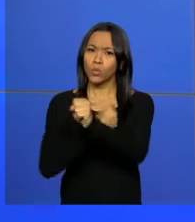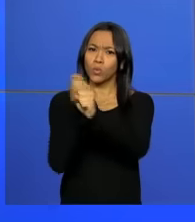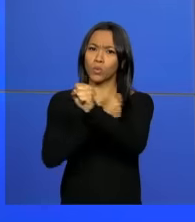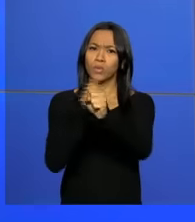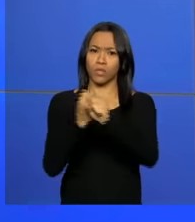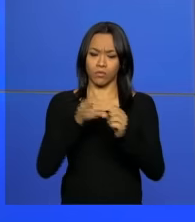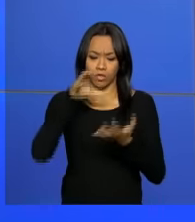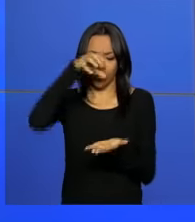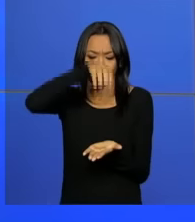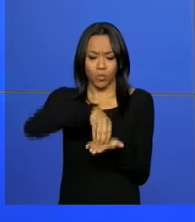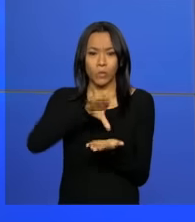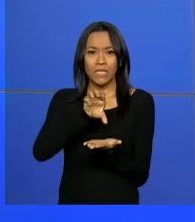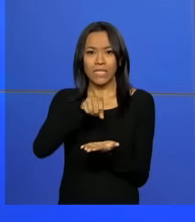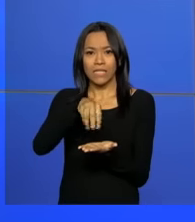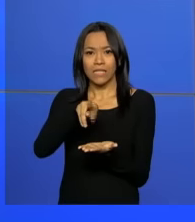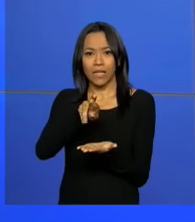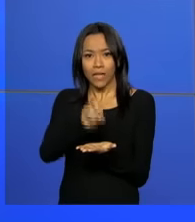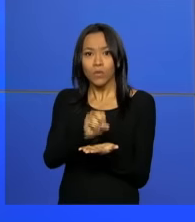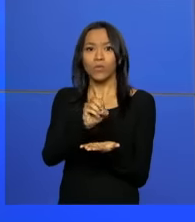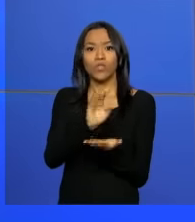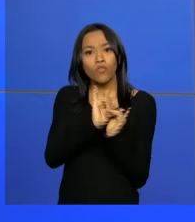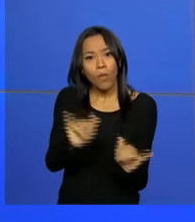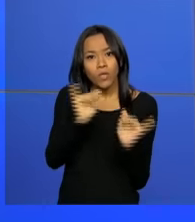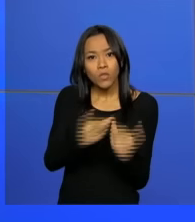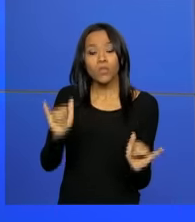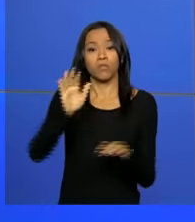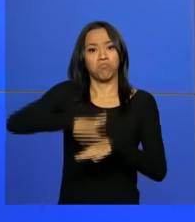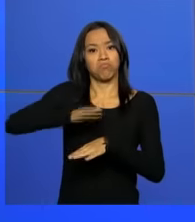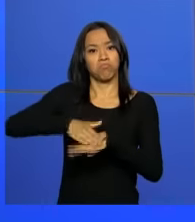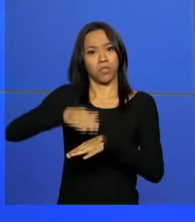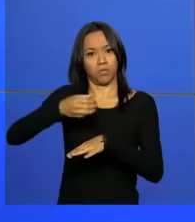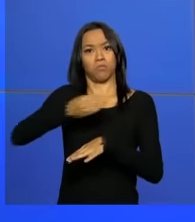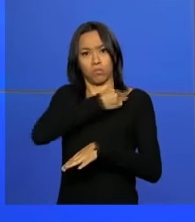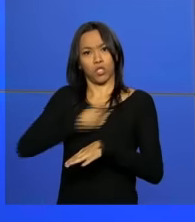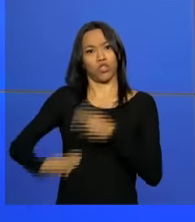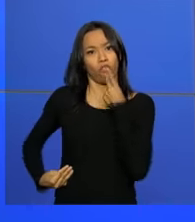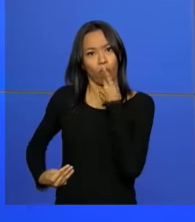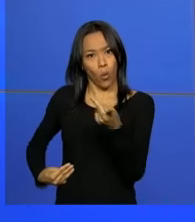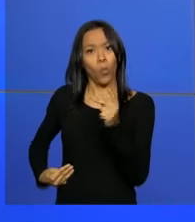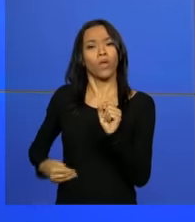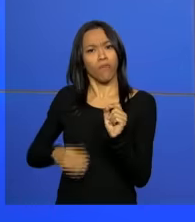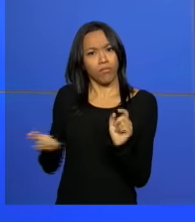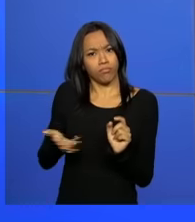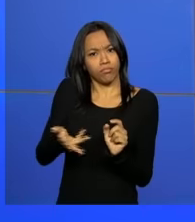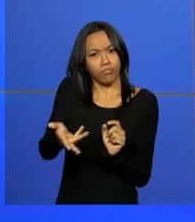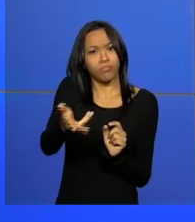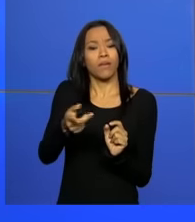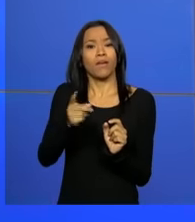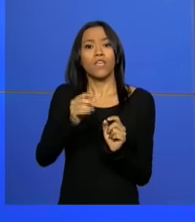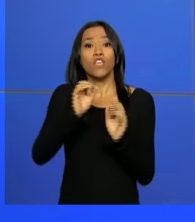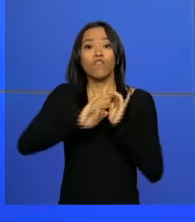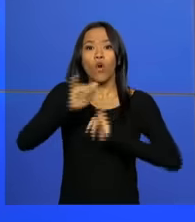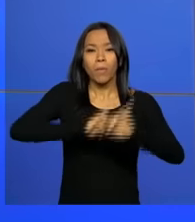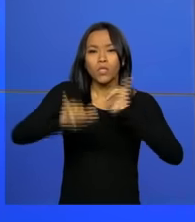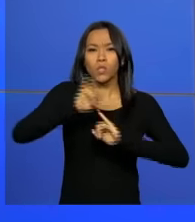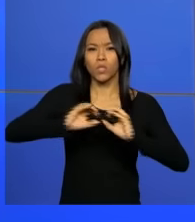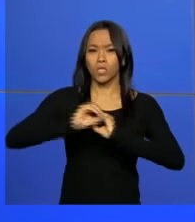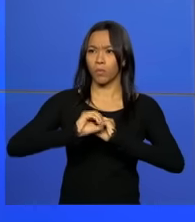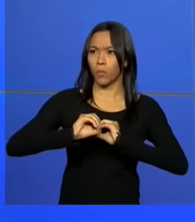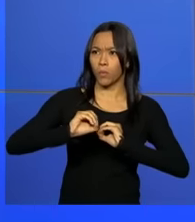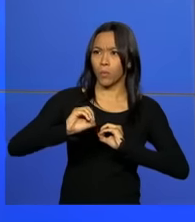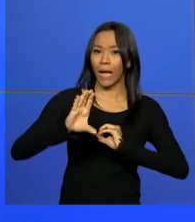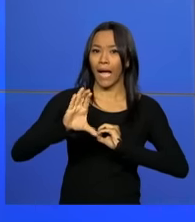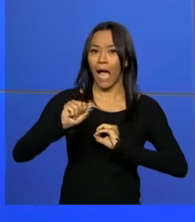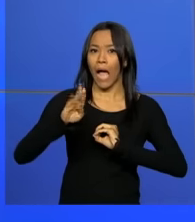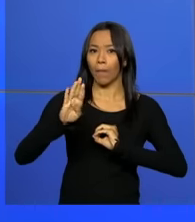centro de dados. Segundo o ministro das Comunicações, as ligações vão acelerar a transmissão de informações e aumentar